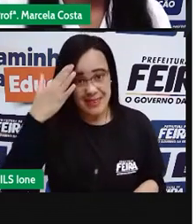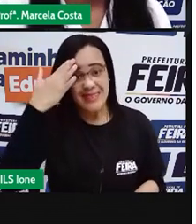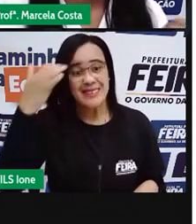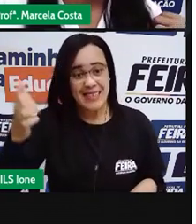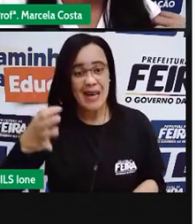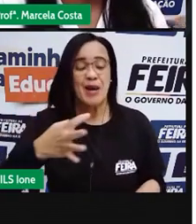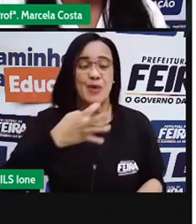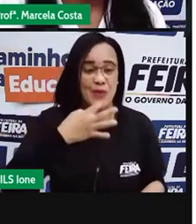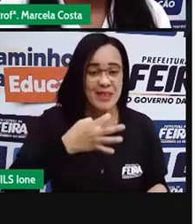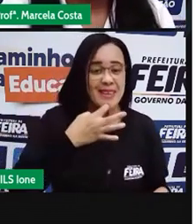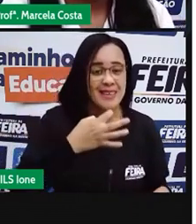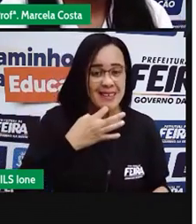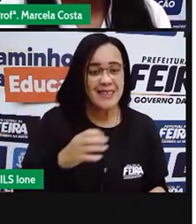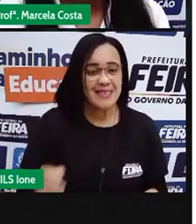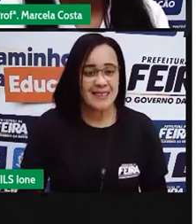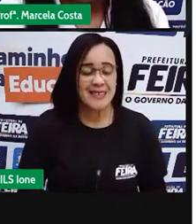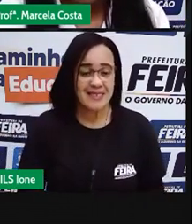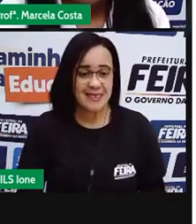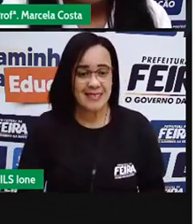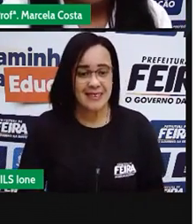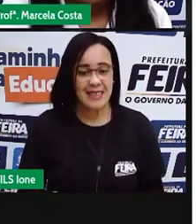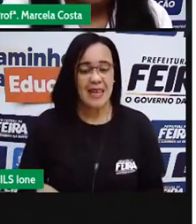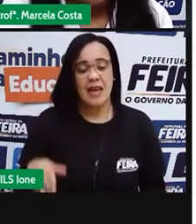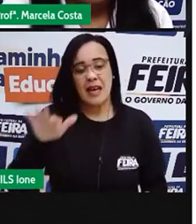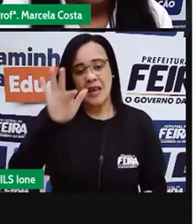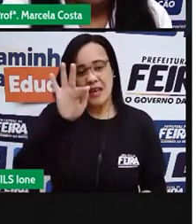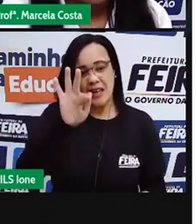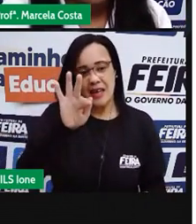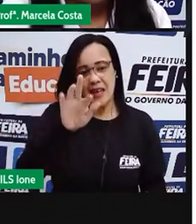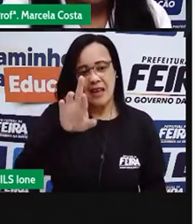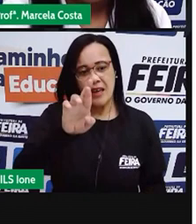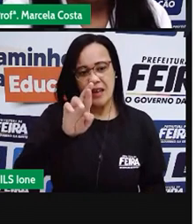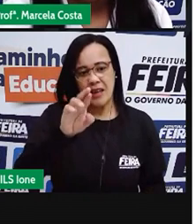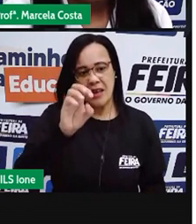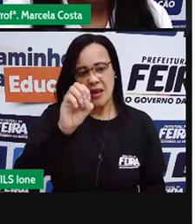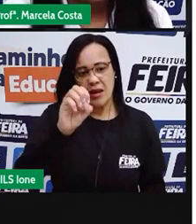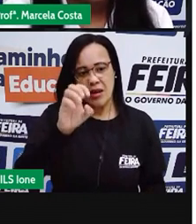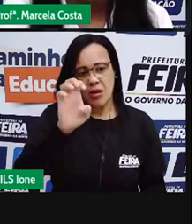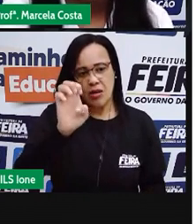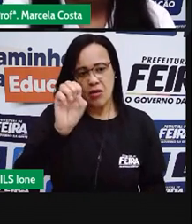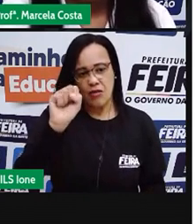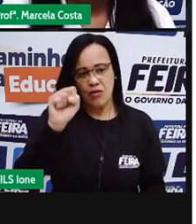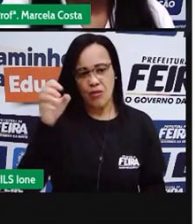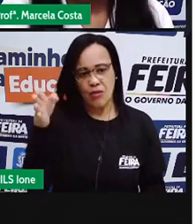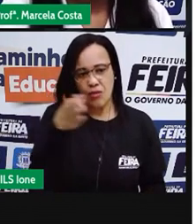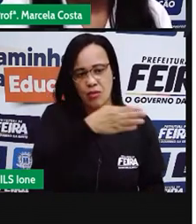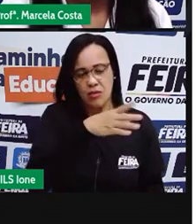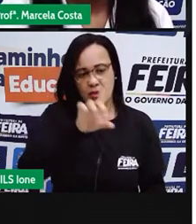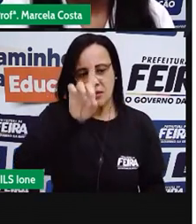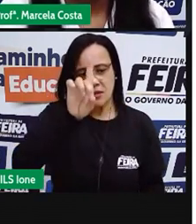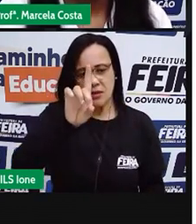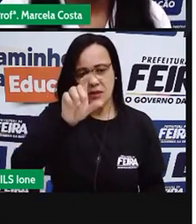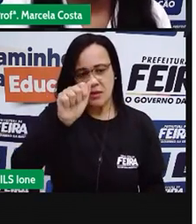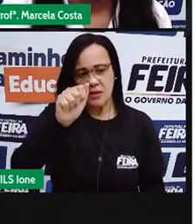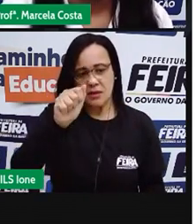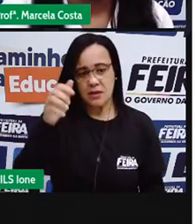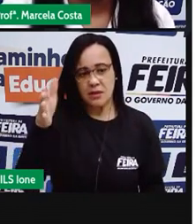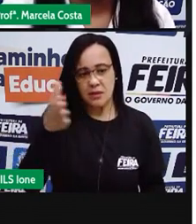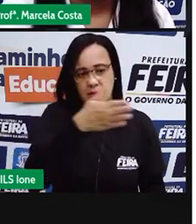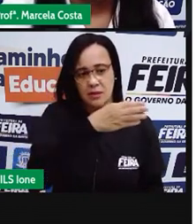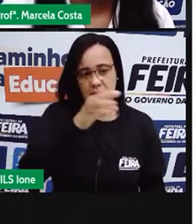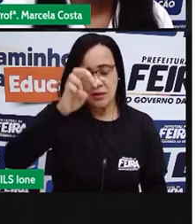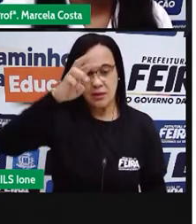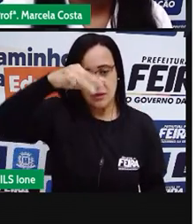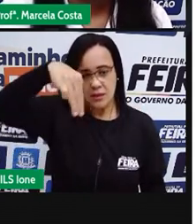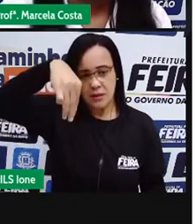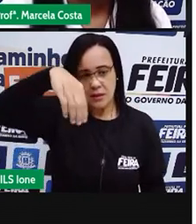Popularmente conhecida como a Anel dos Contouros, por ser um círculo que engloba